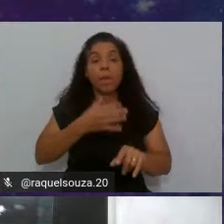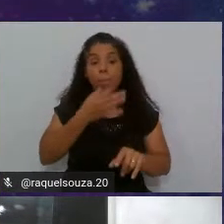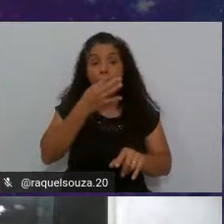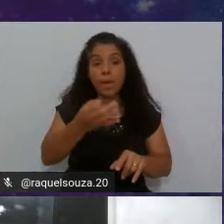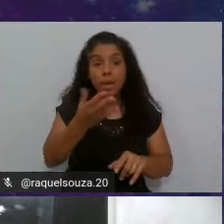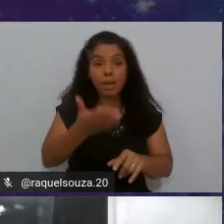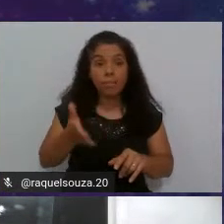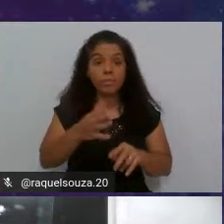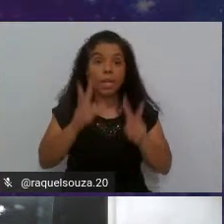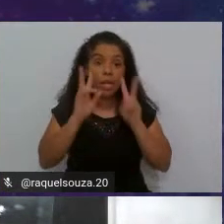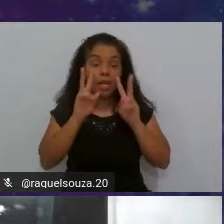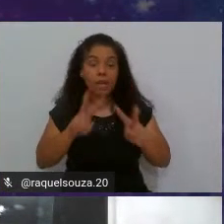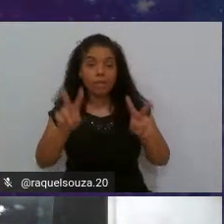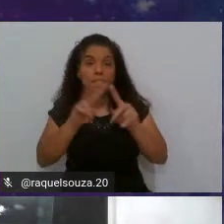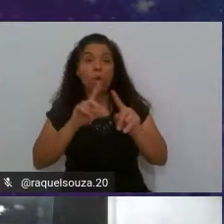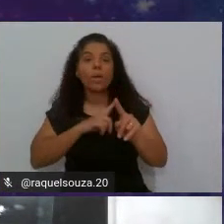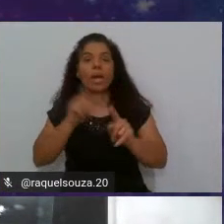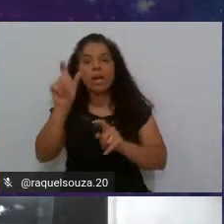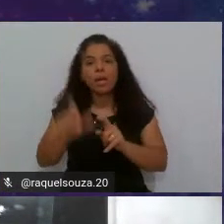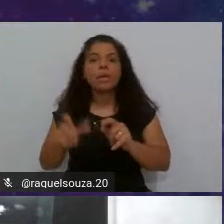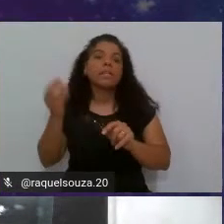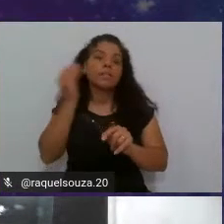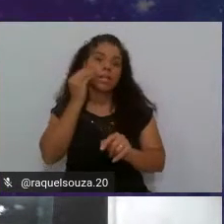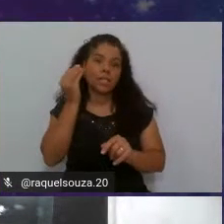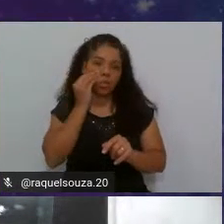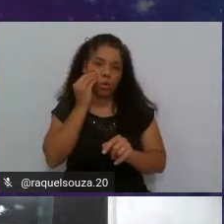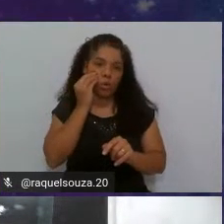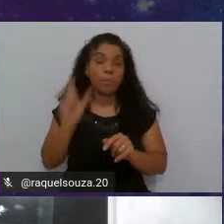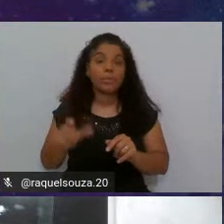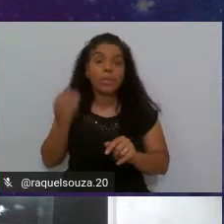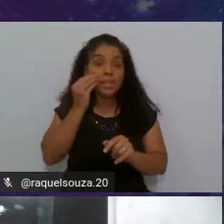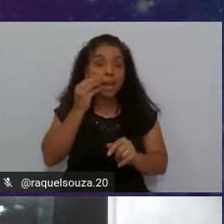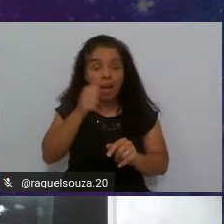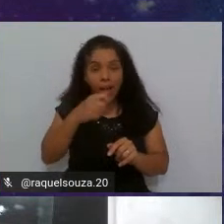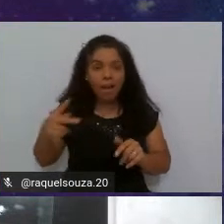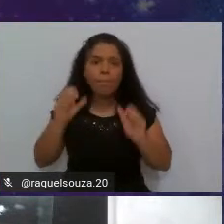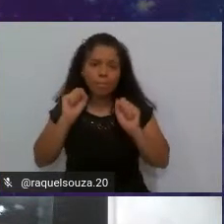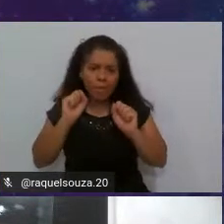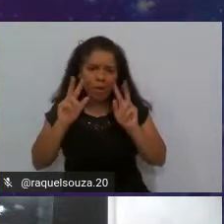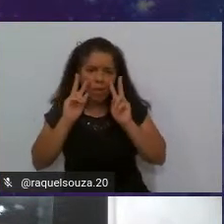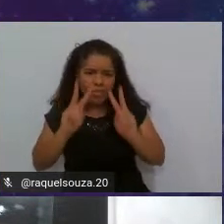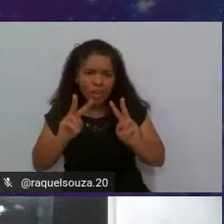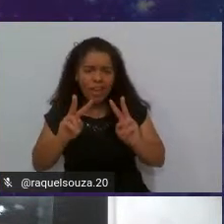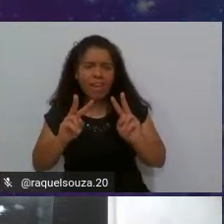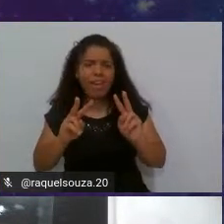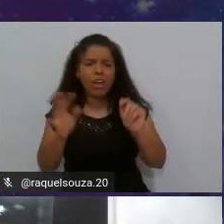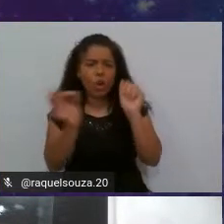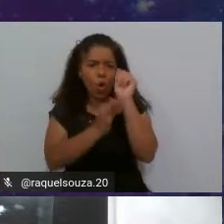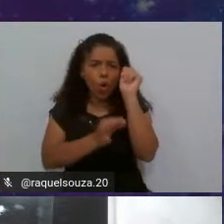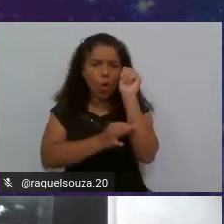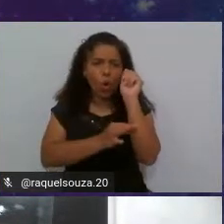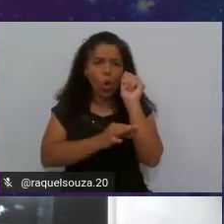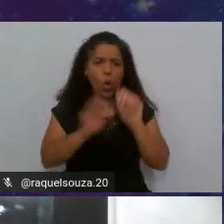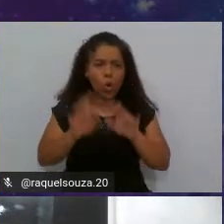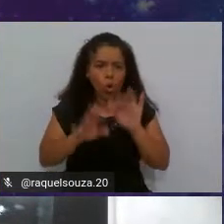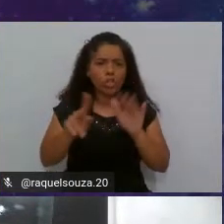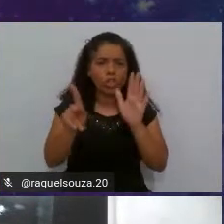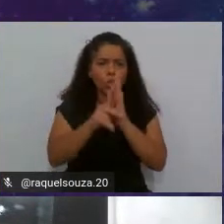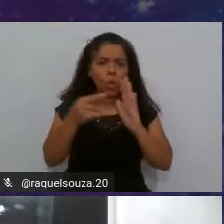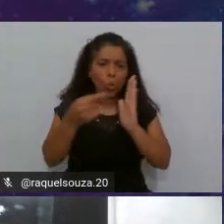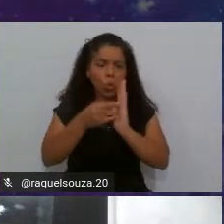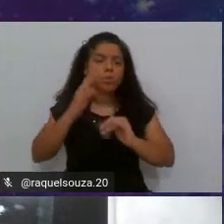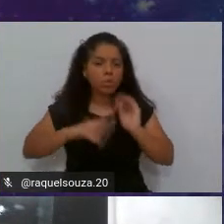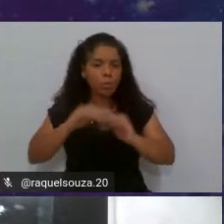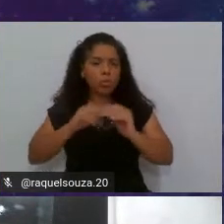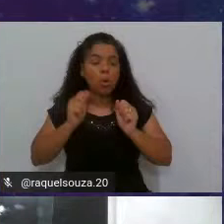sobre testadores, uma pessoa que testa aplicação, ela pode ver o código do desenvolvedor e